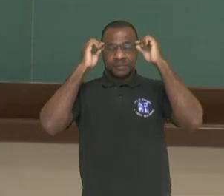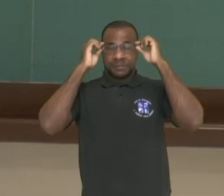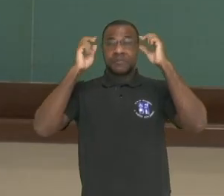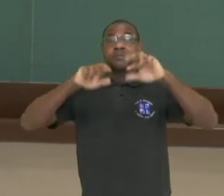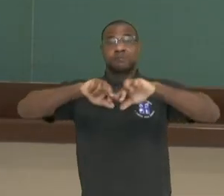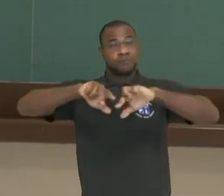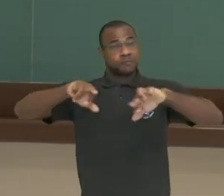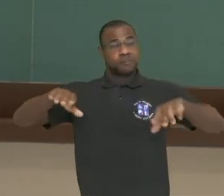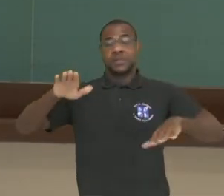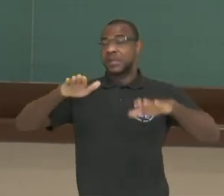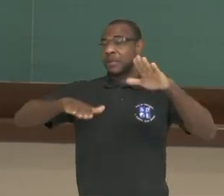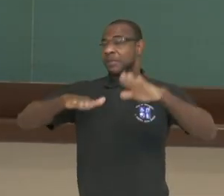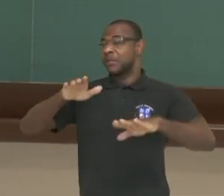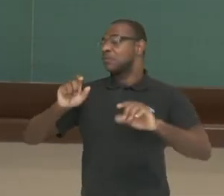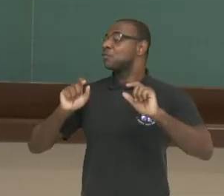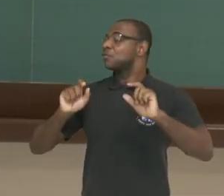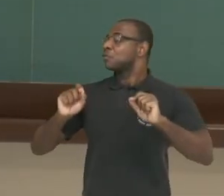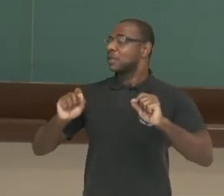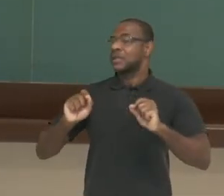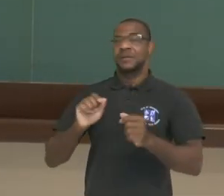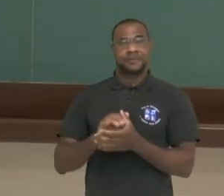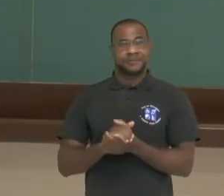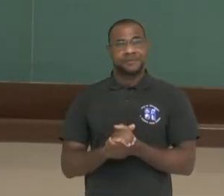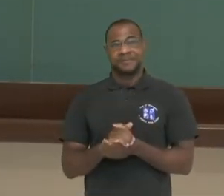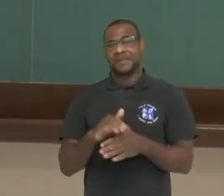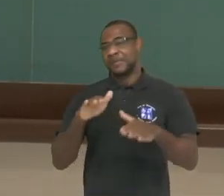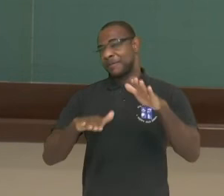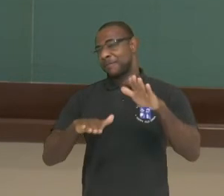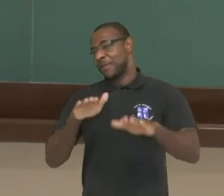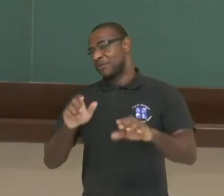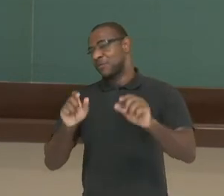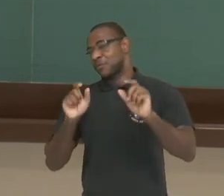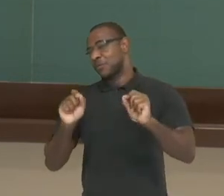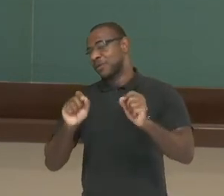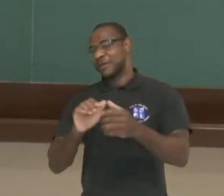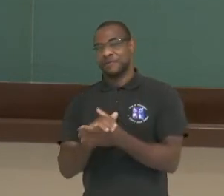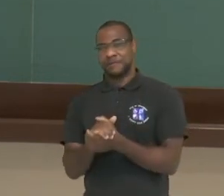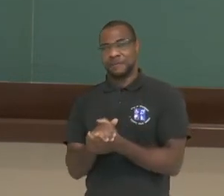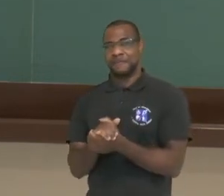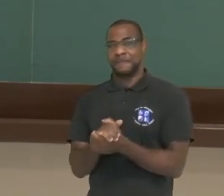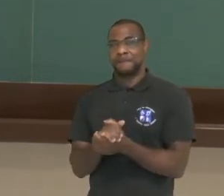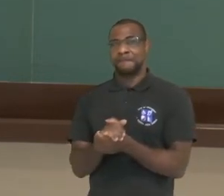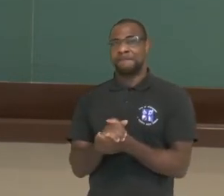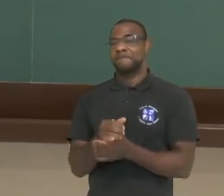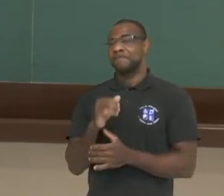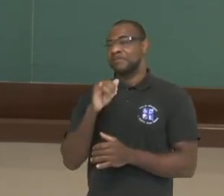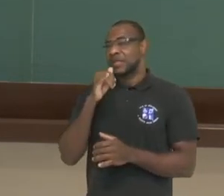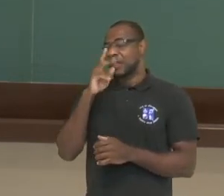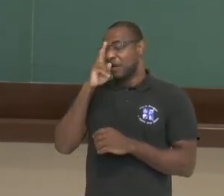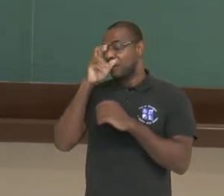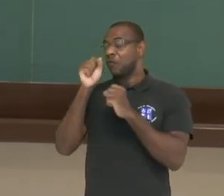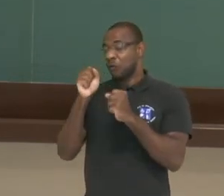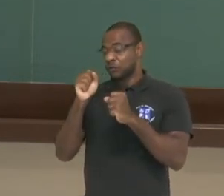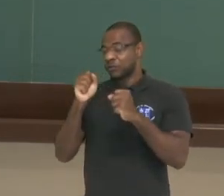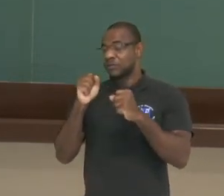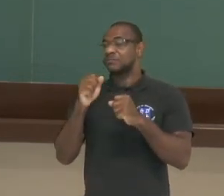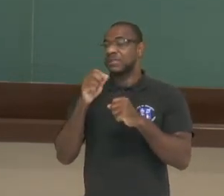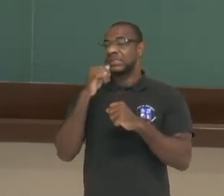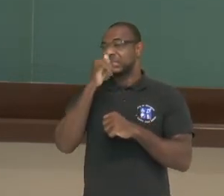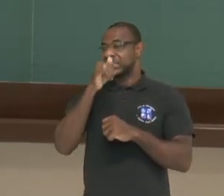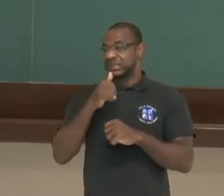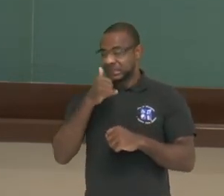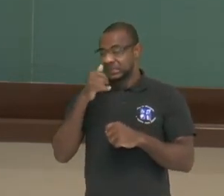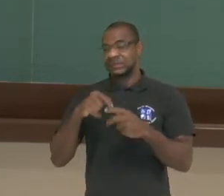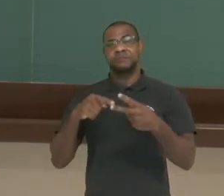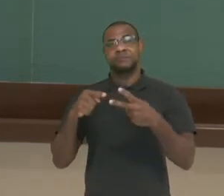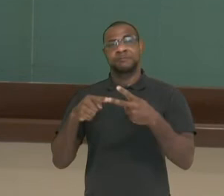Vai depender ali do quê? Vai depender ali da intensidade da corrente elétrica. Vai depender também